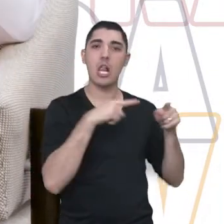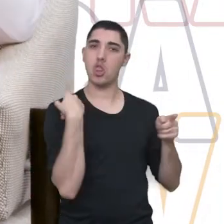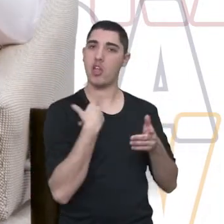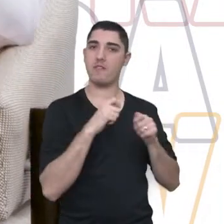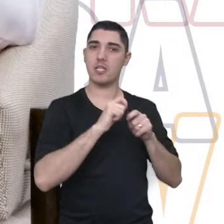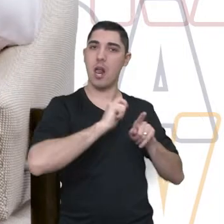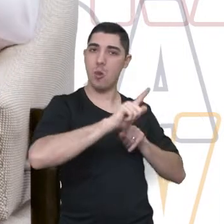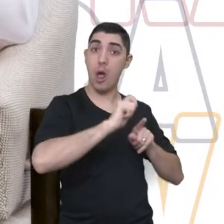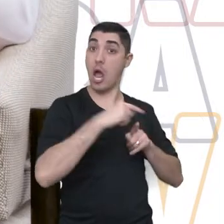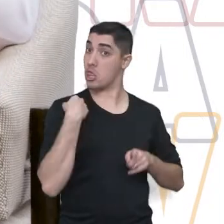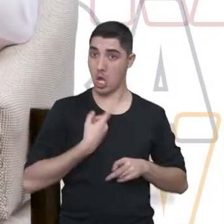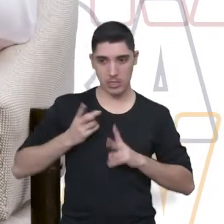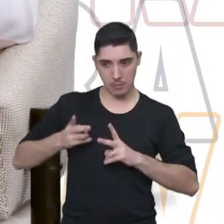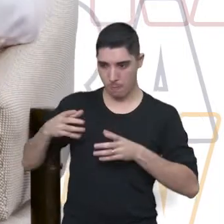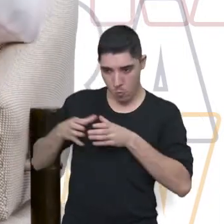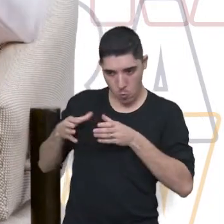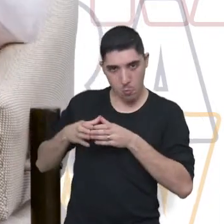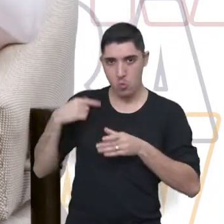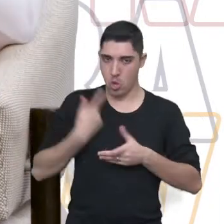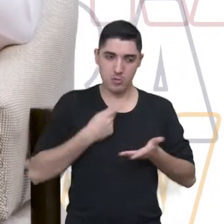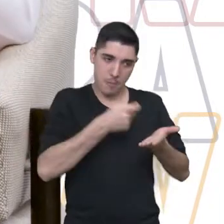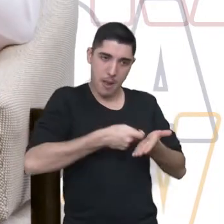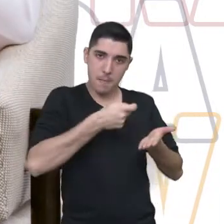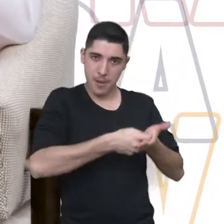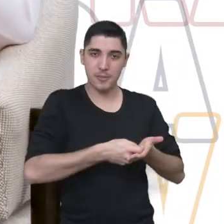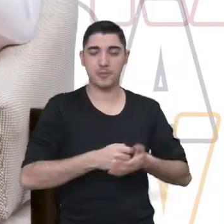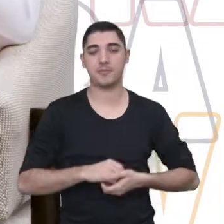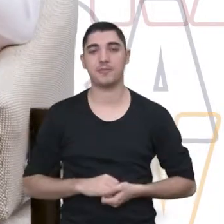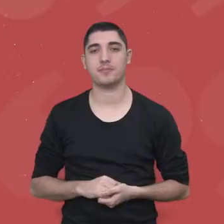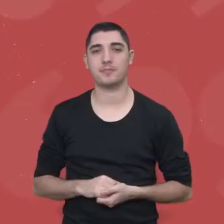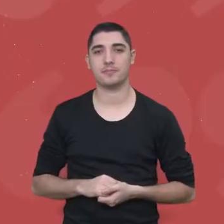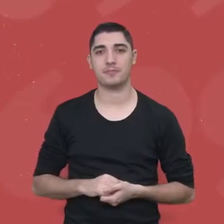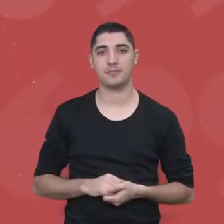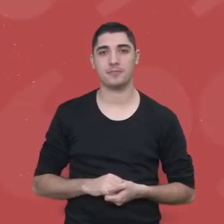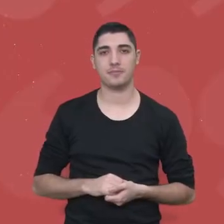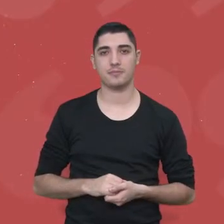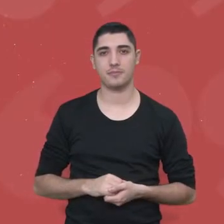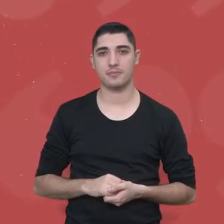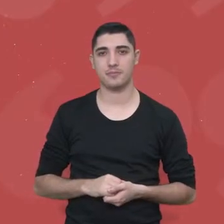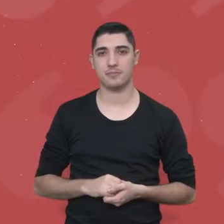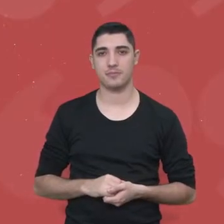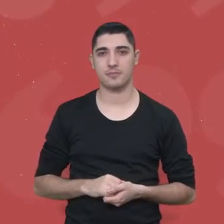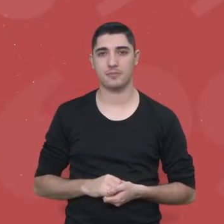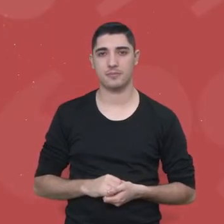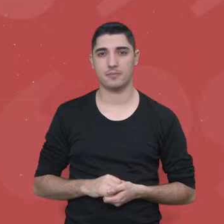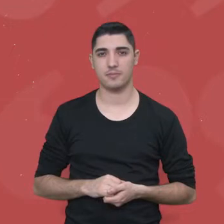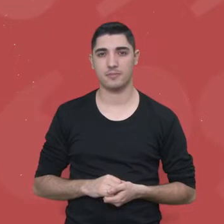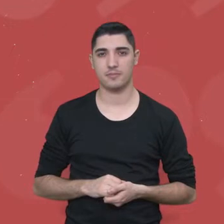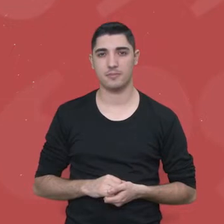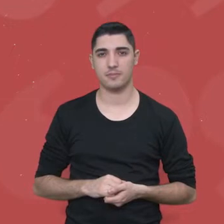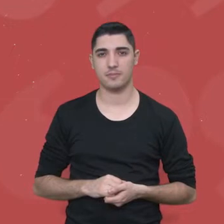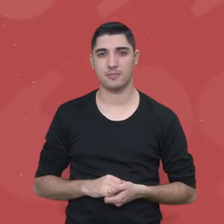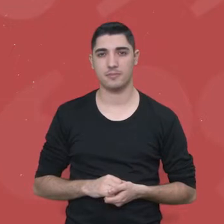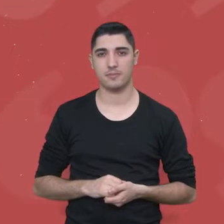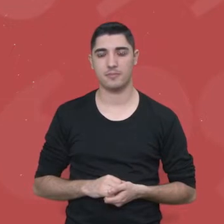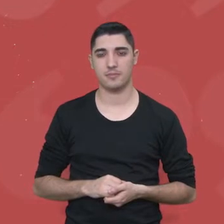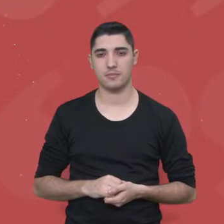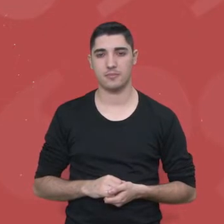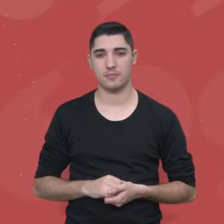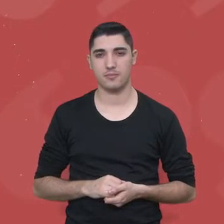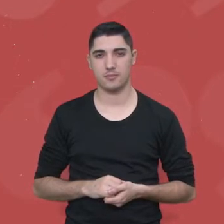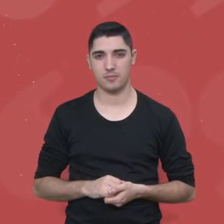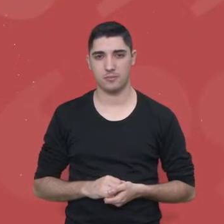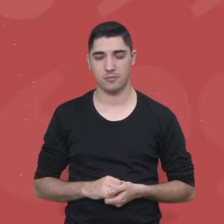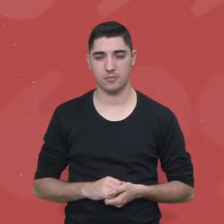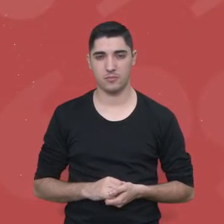nós mesmos pagávamos. E começamos com essa demanda que nós já tínhamos. De que modo o apoio psicológico